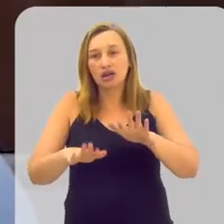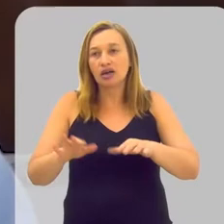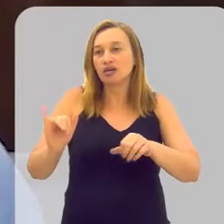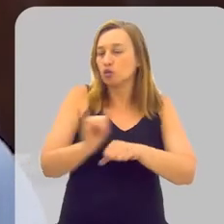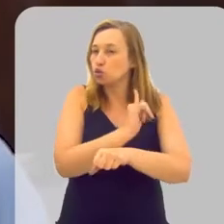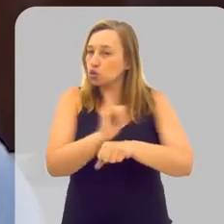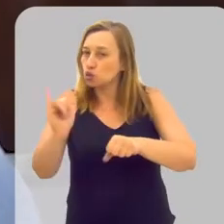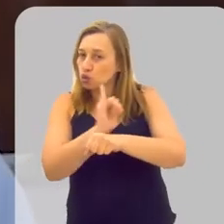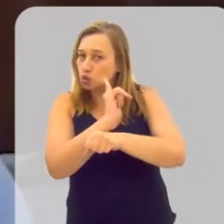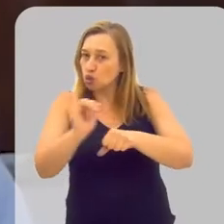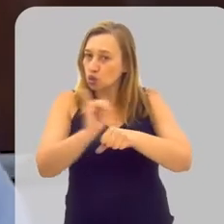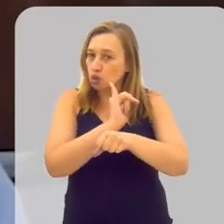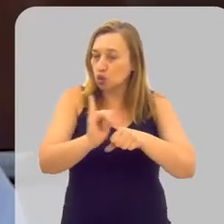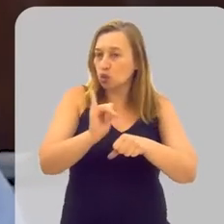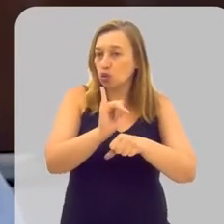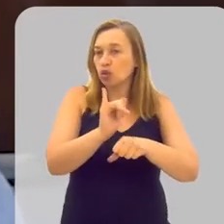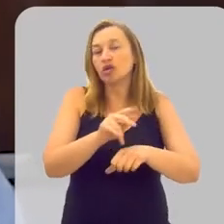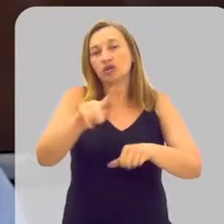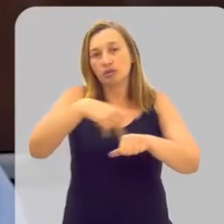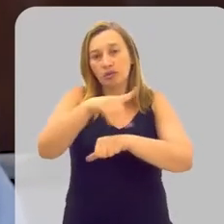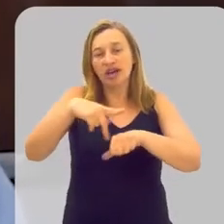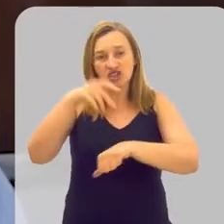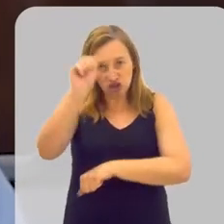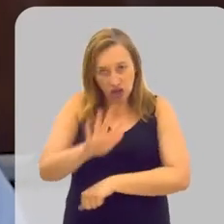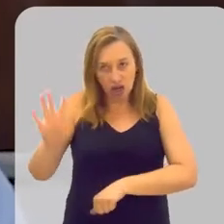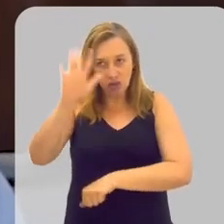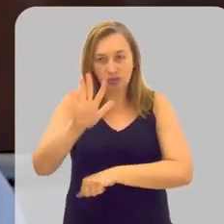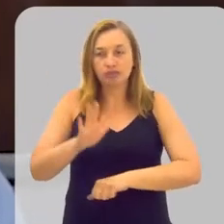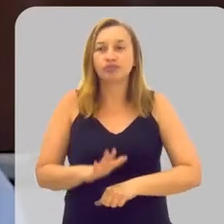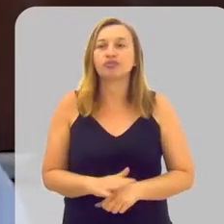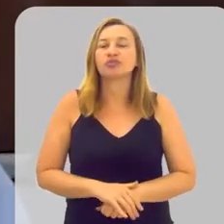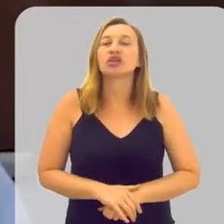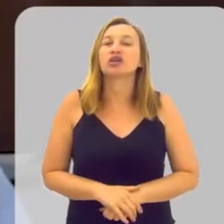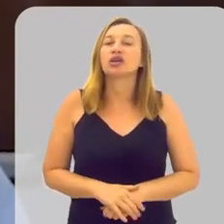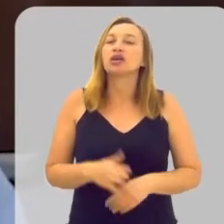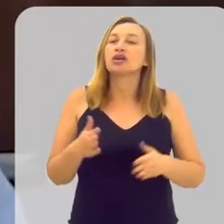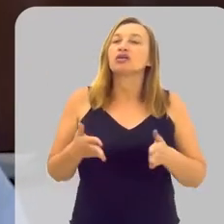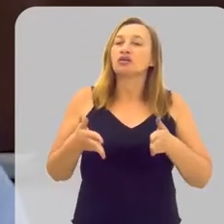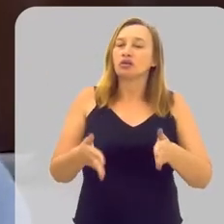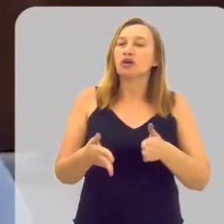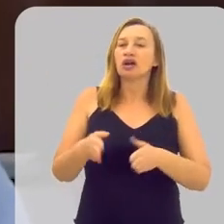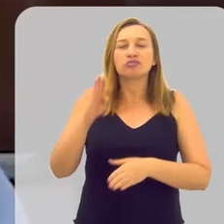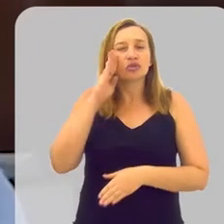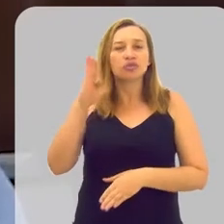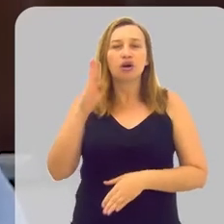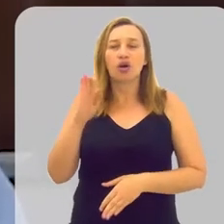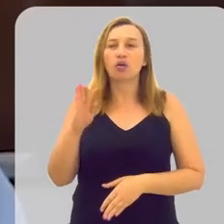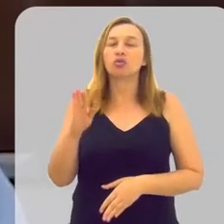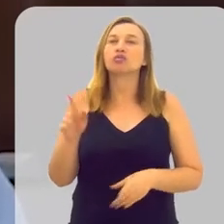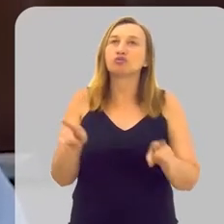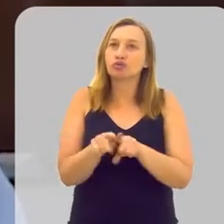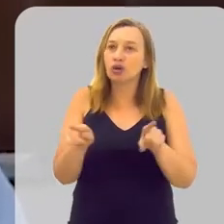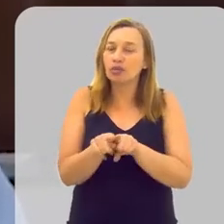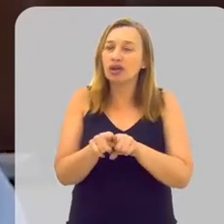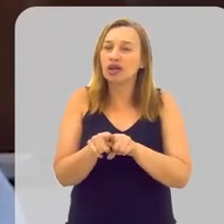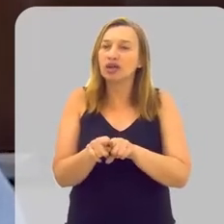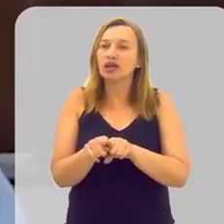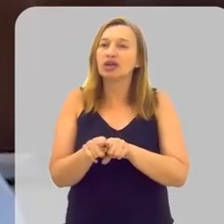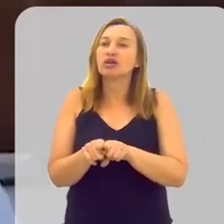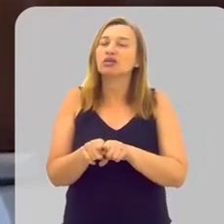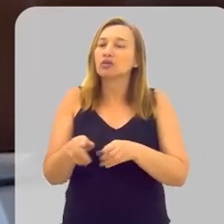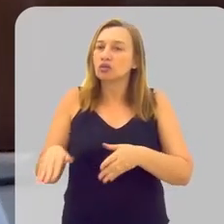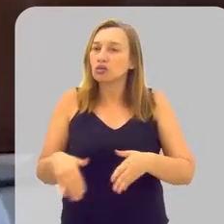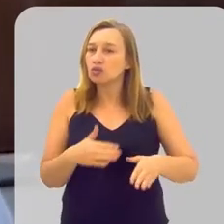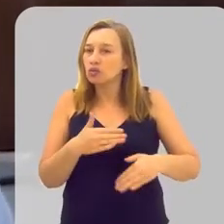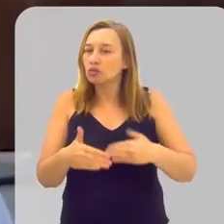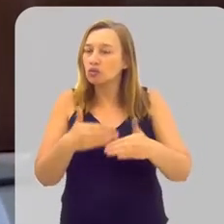dentro do planejamento de país como um todo. Um ponto muito específico que foi também de